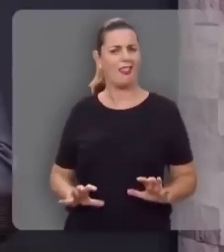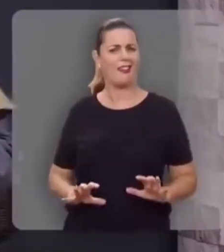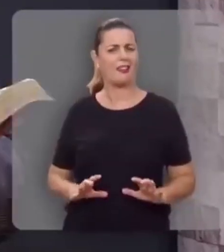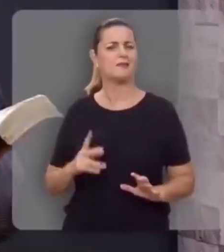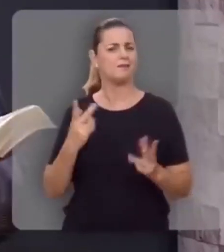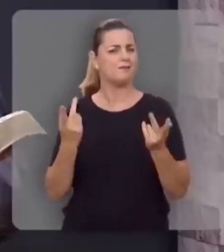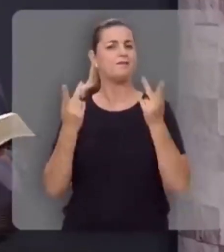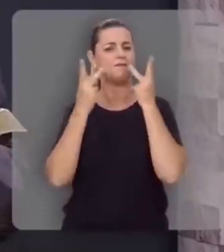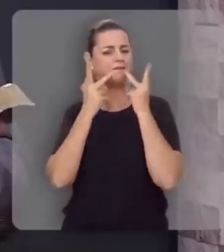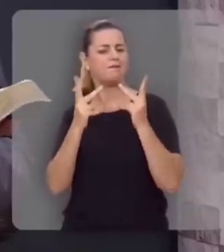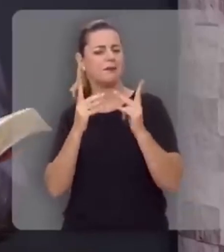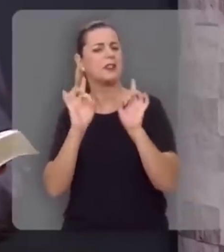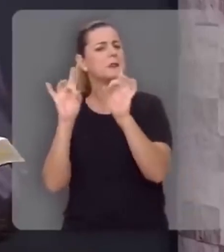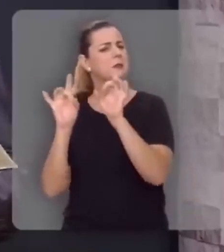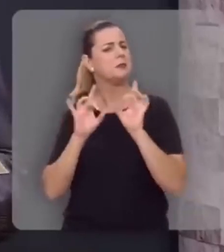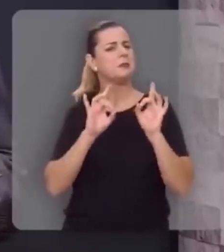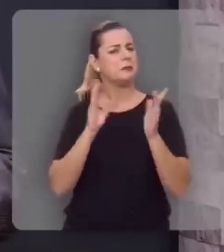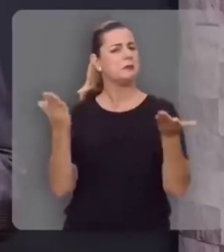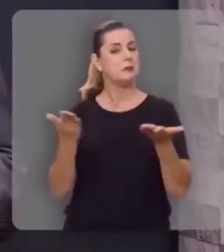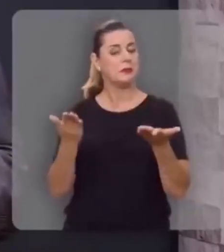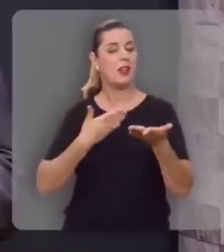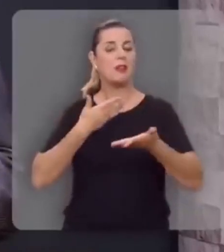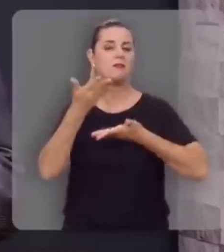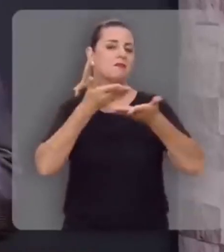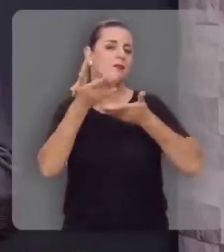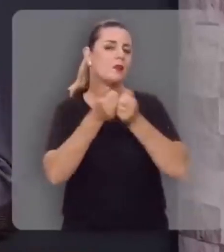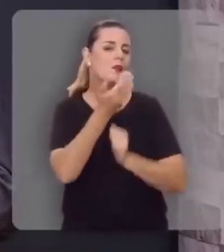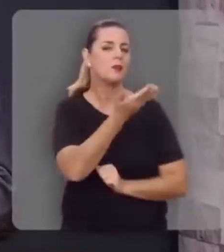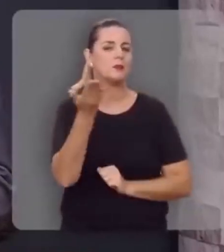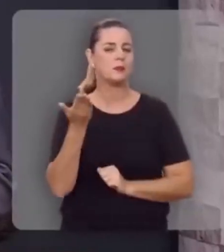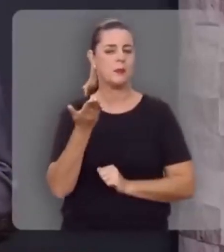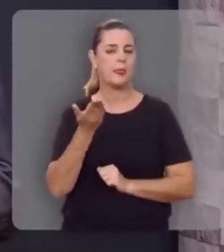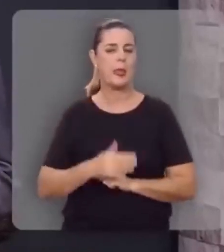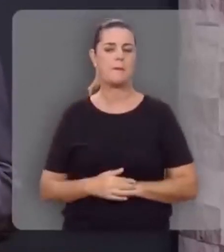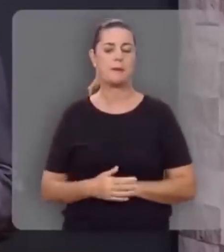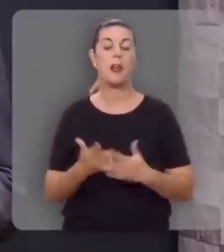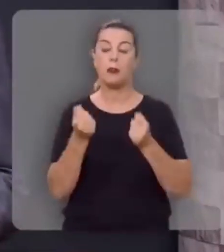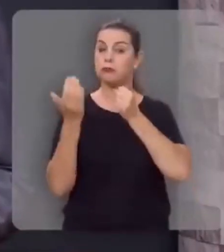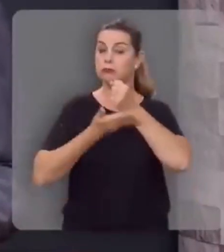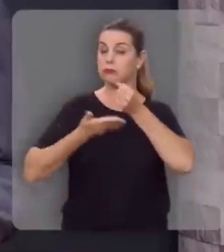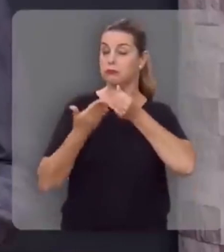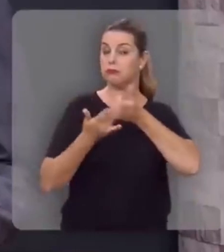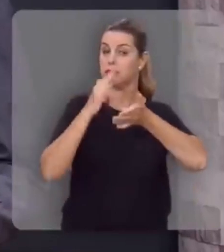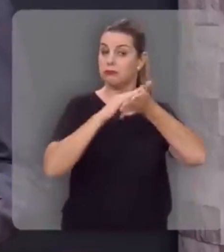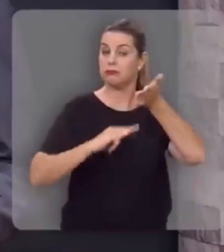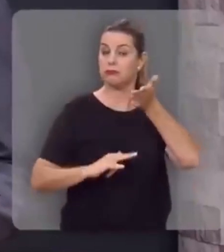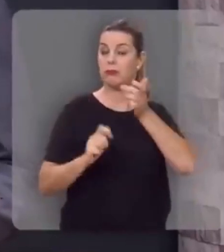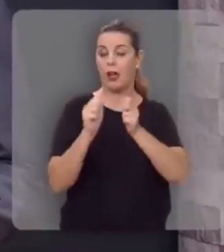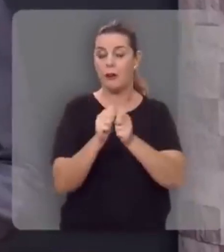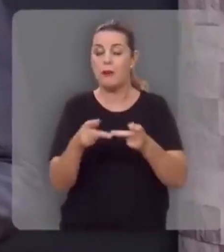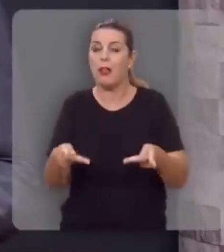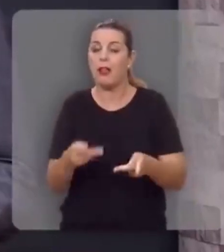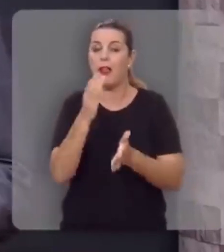Esta é uma mensagem muito preciosa que eu quero repartir com você. Vamos basear esta mensagem em